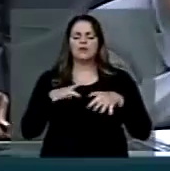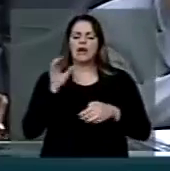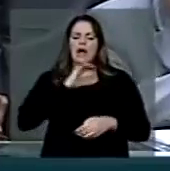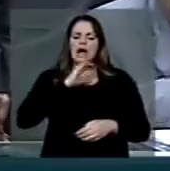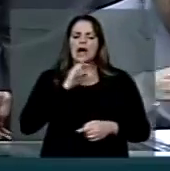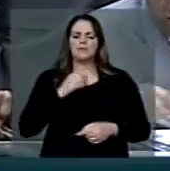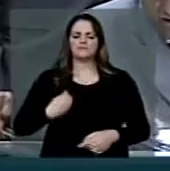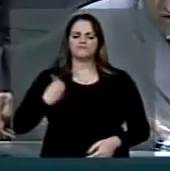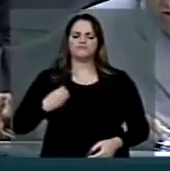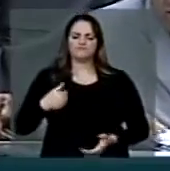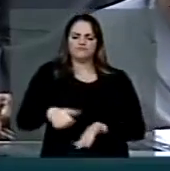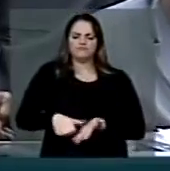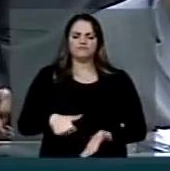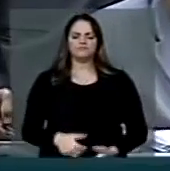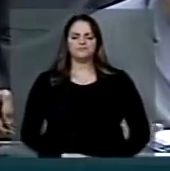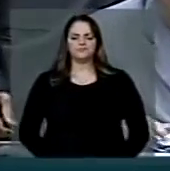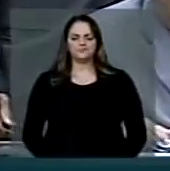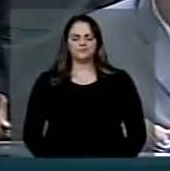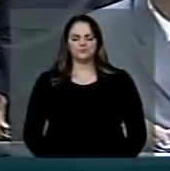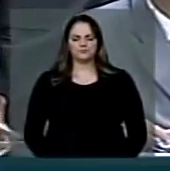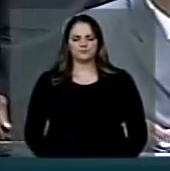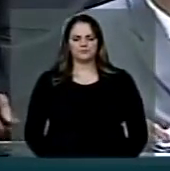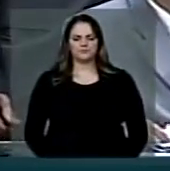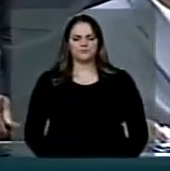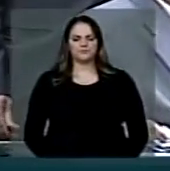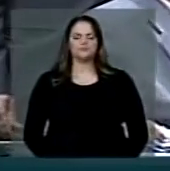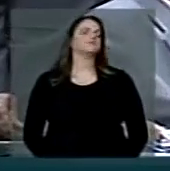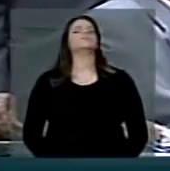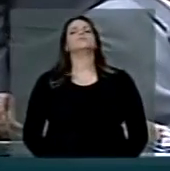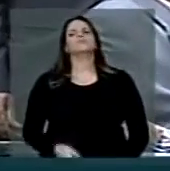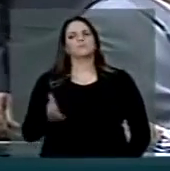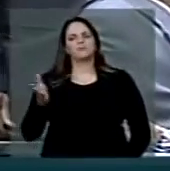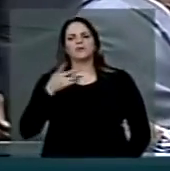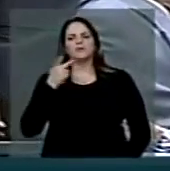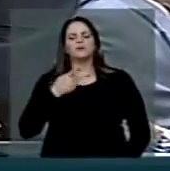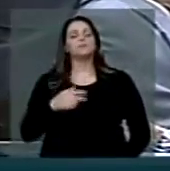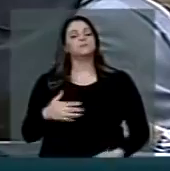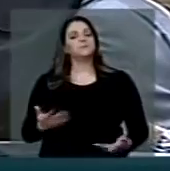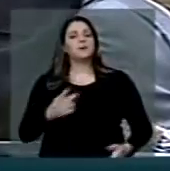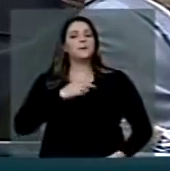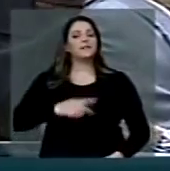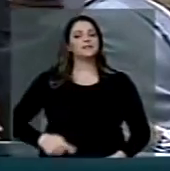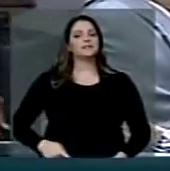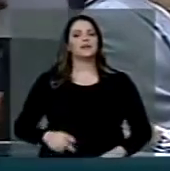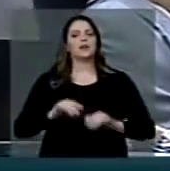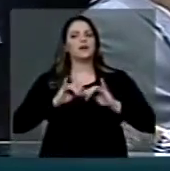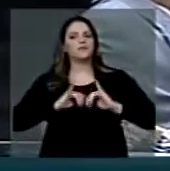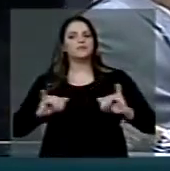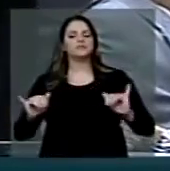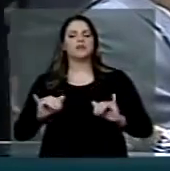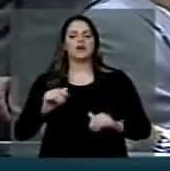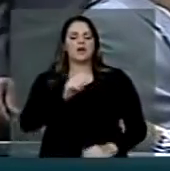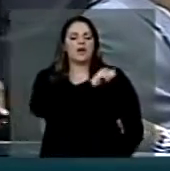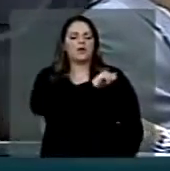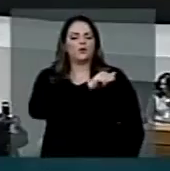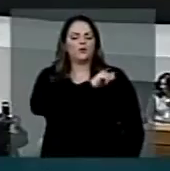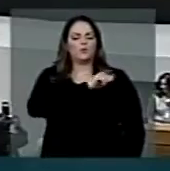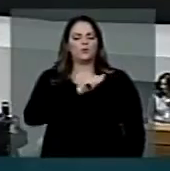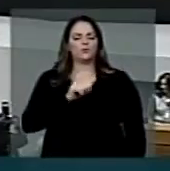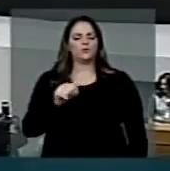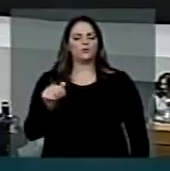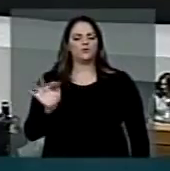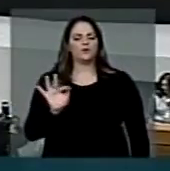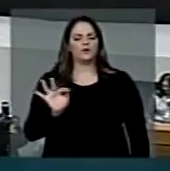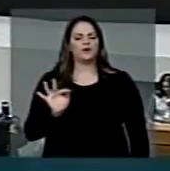E nisso, a nossa ordem de dia. Com a palavra, Vossa Excelência. Obrigado, Presidente. Presidente, registrar que os alunos da Universidade Gama